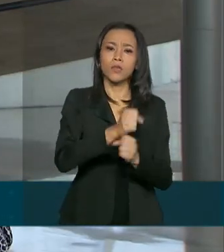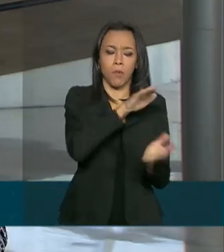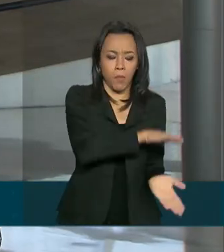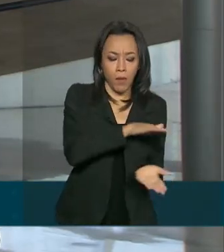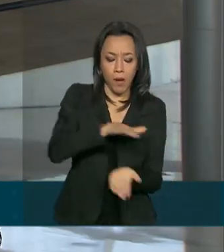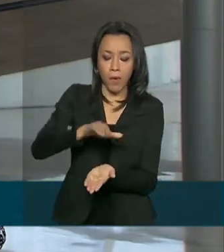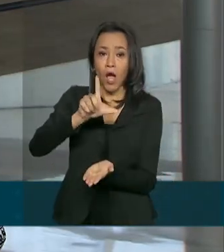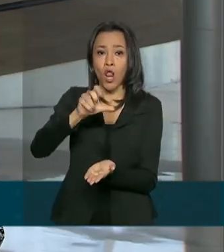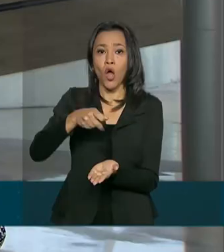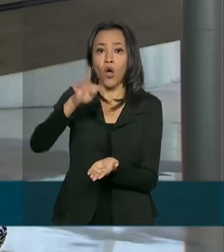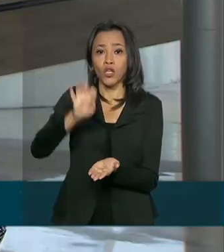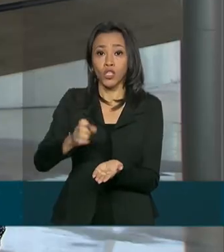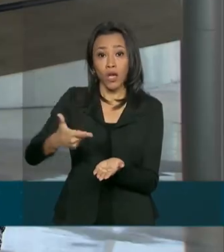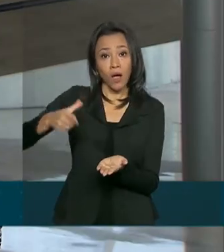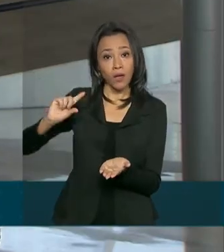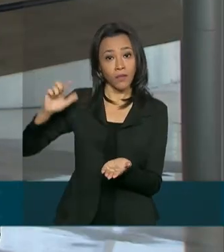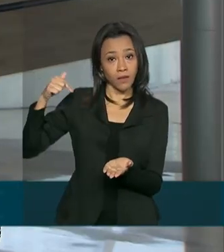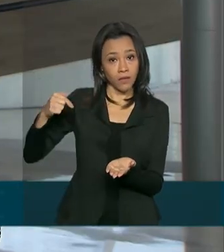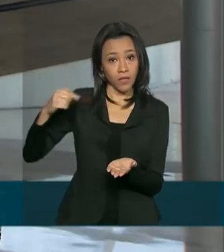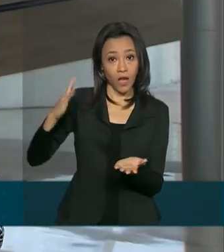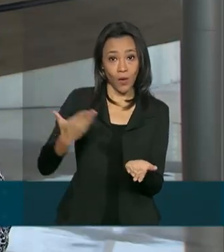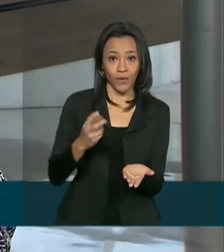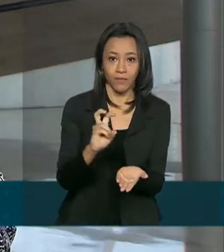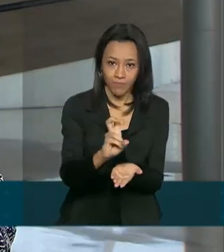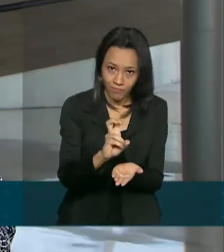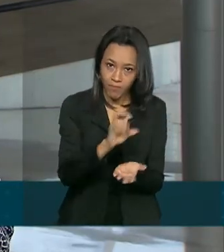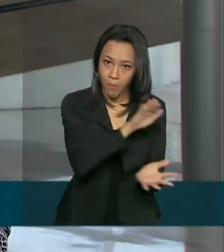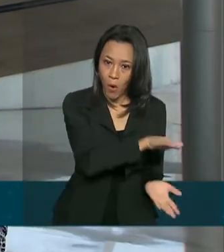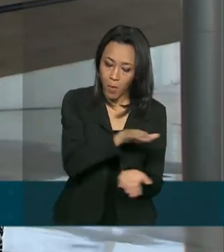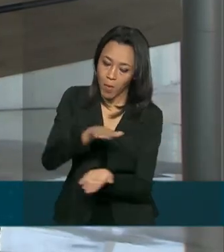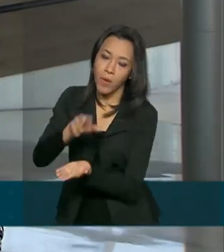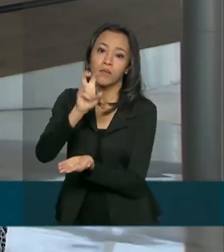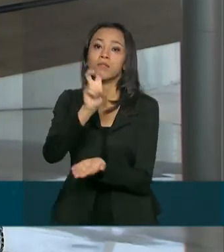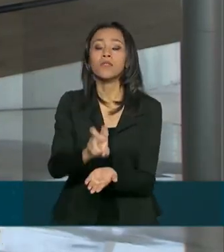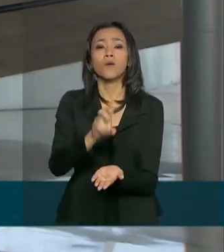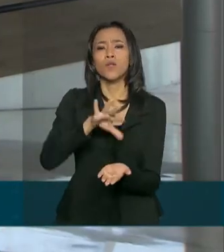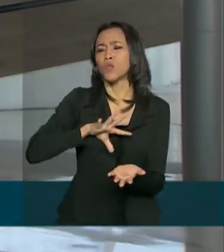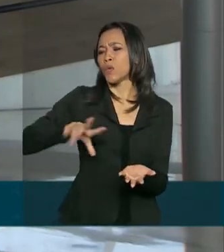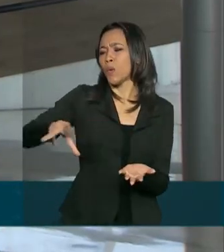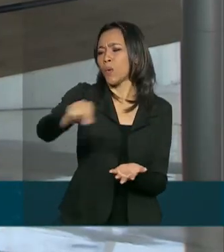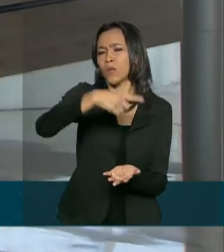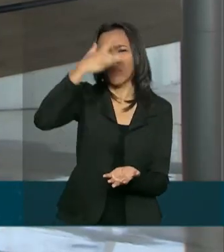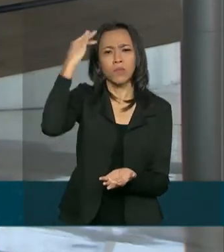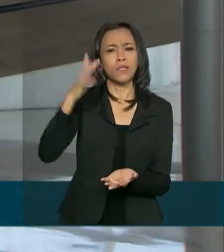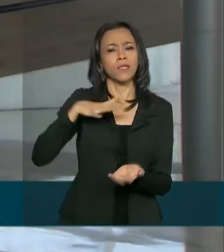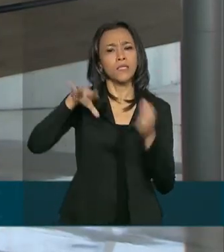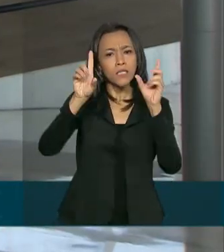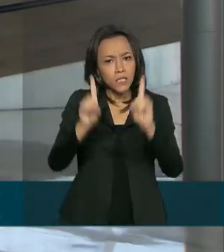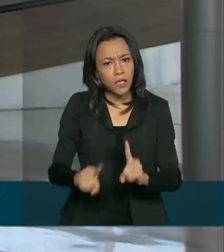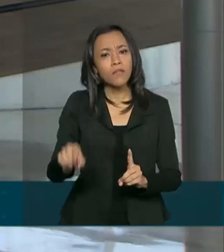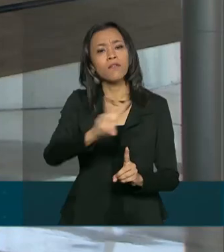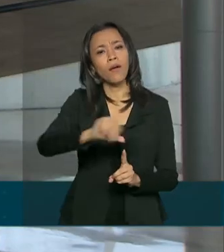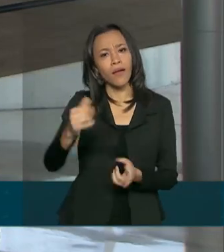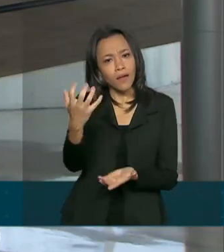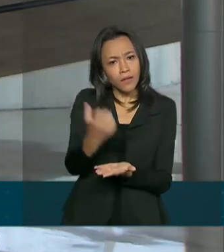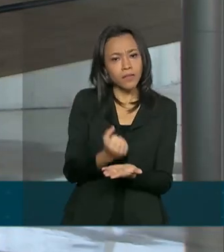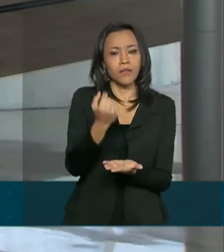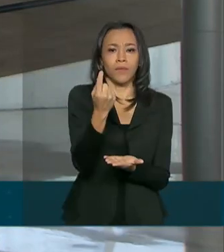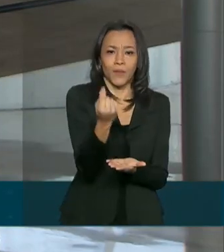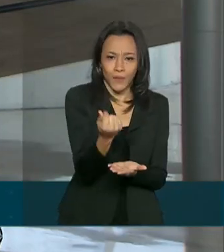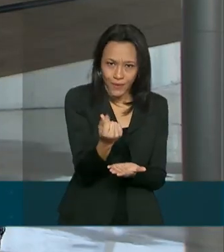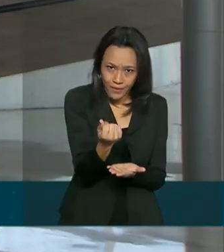foi reduzida de 7 para 5. Então, a boa notícia é que todos os contribuintes que têm direito vão receber a restituição